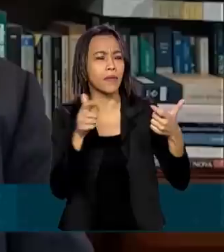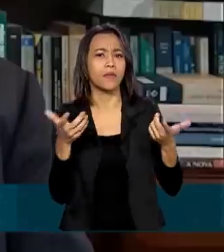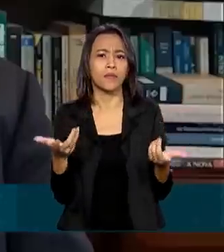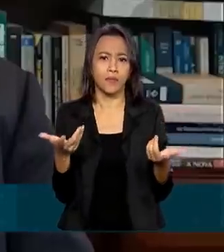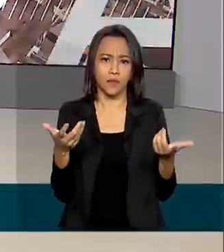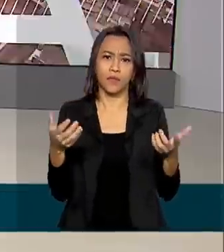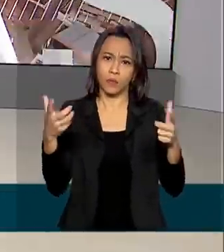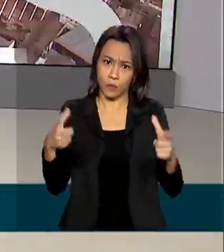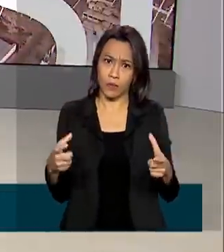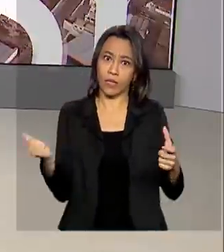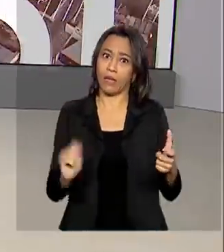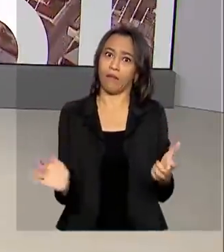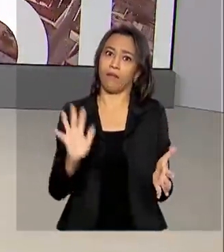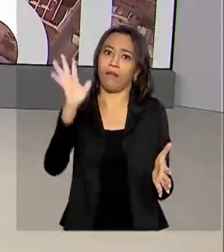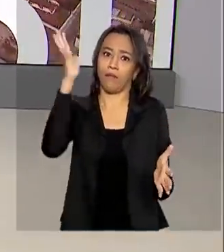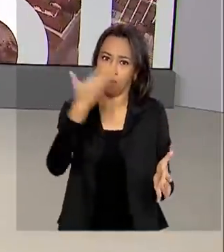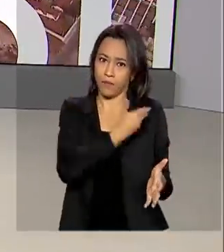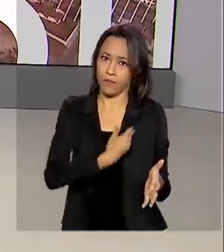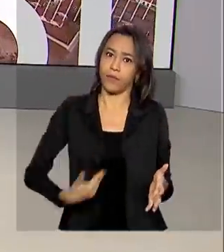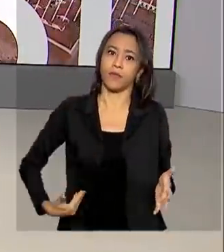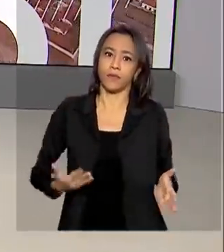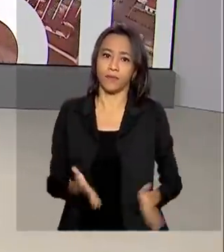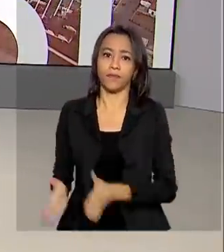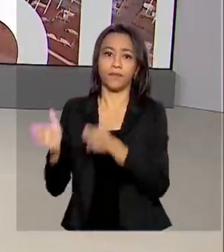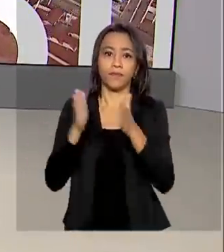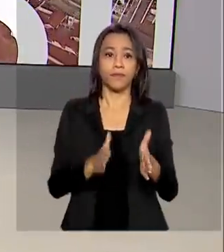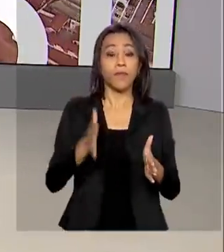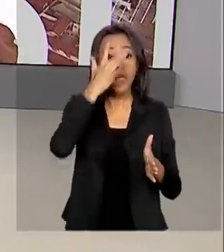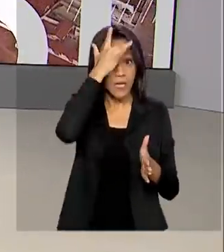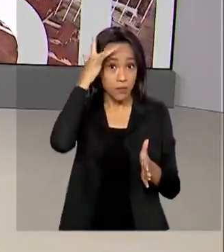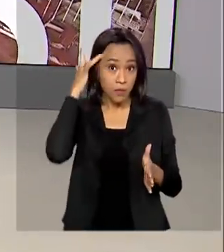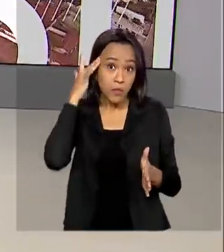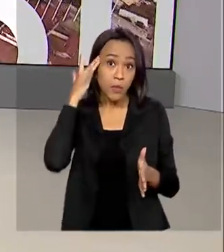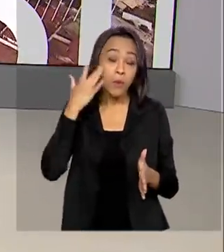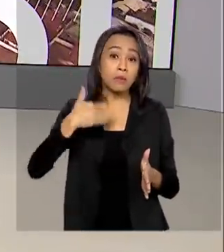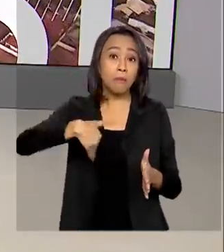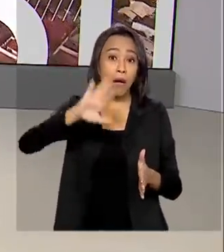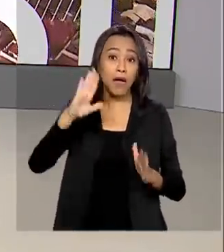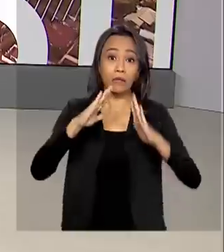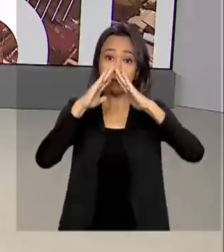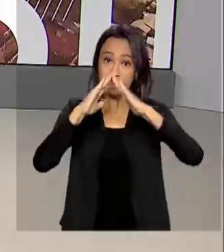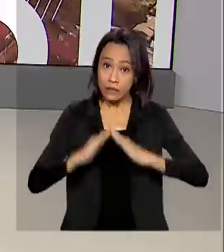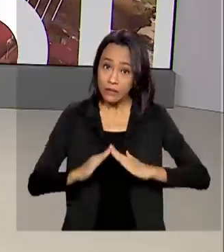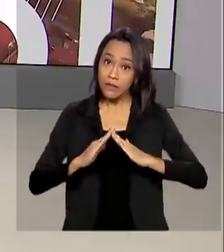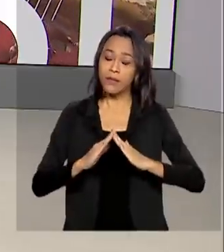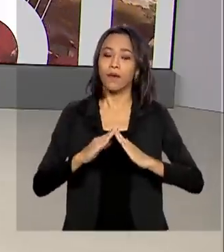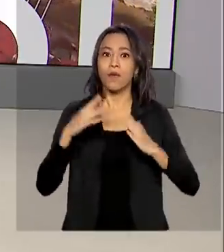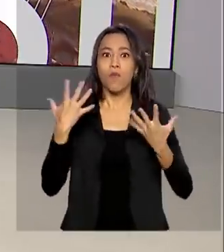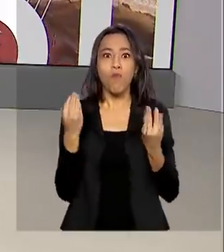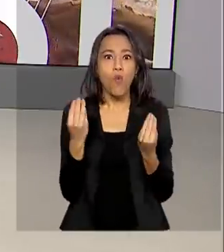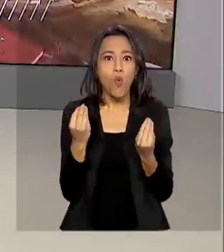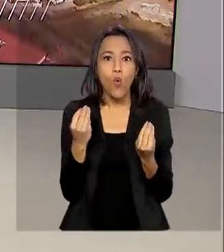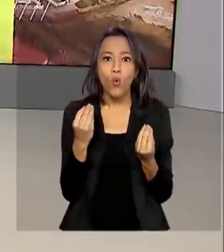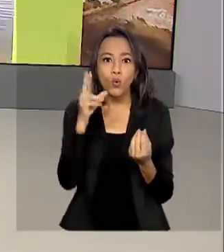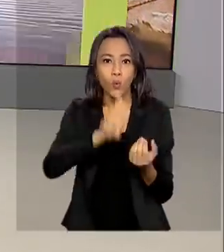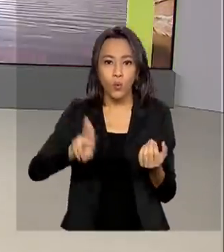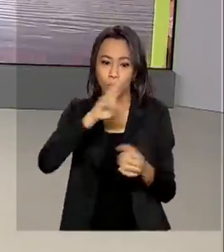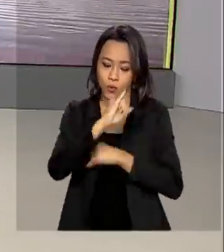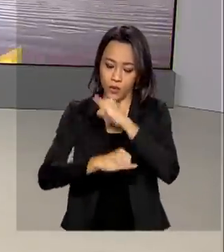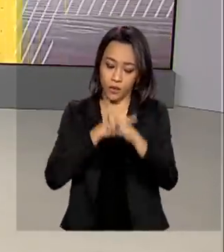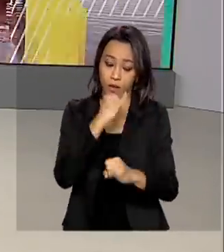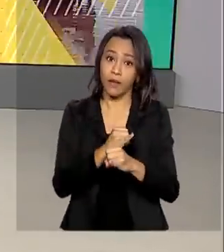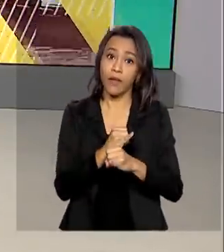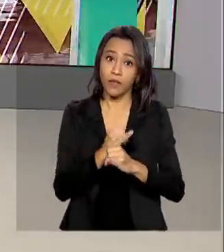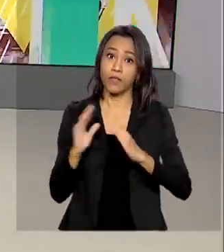custo elevado. É, e com as pessoas passando mais tempo em casa, aumentou a demanda pela internet nas residências. De